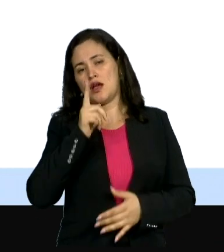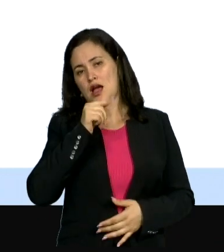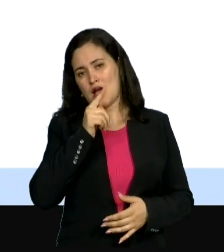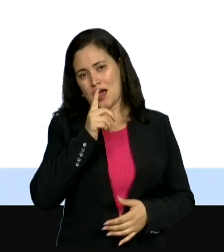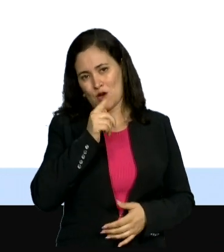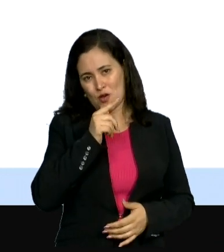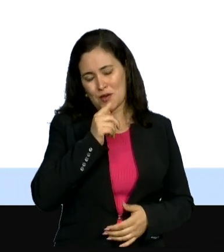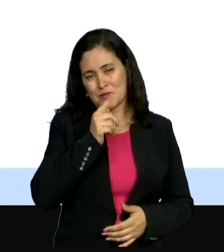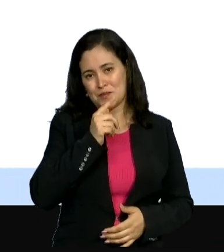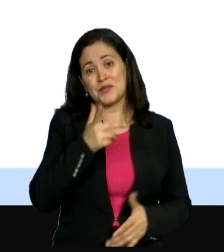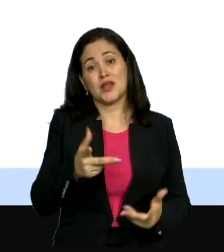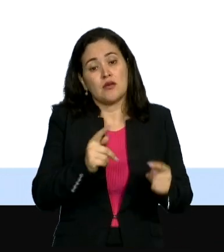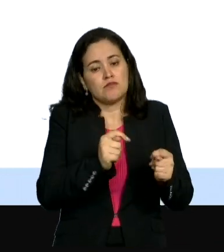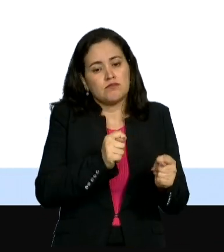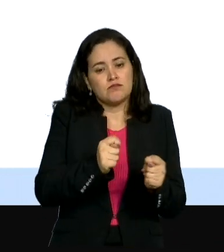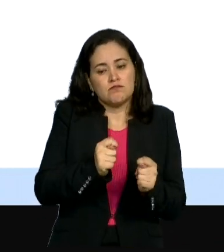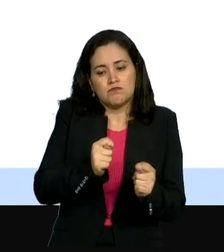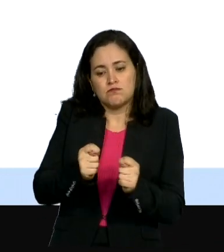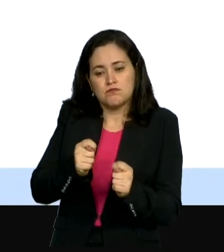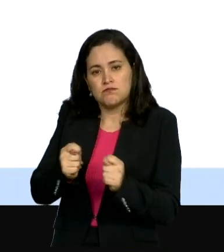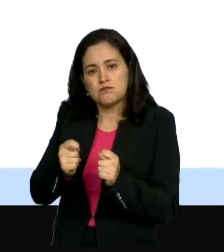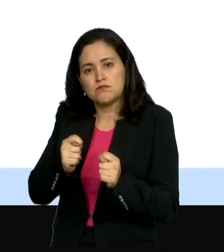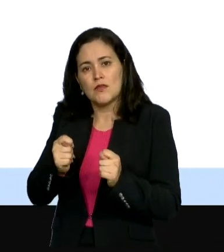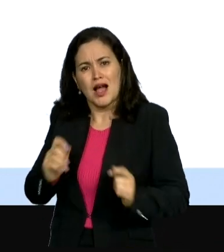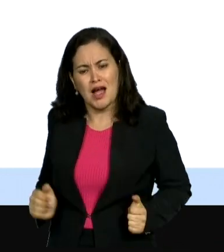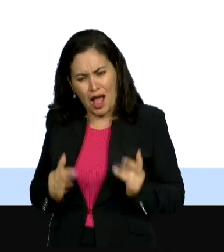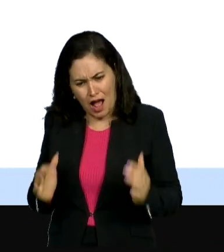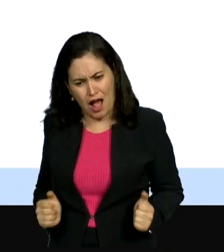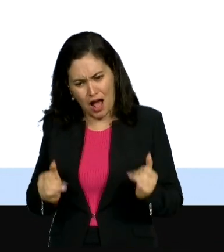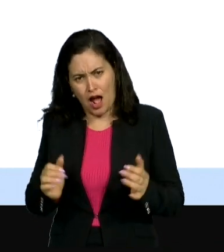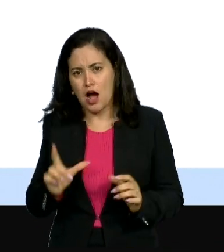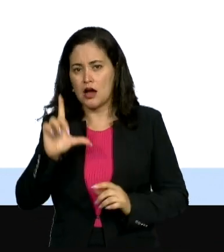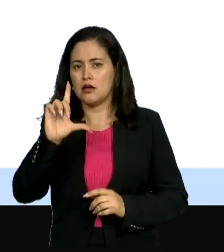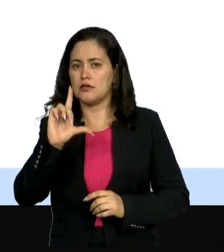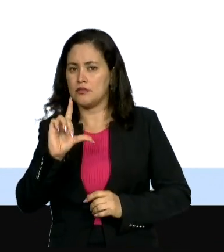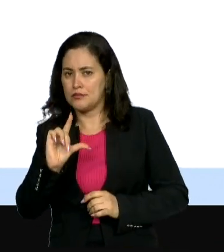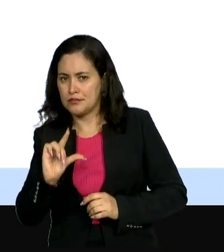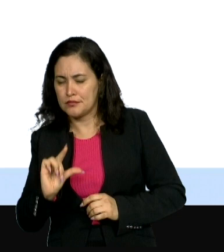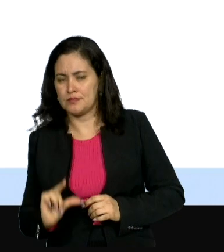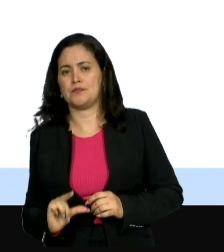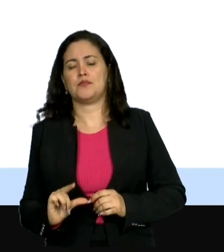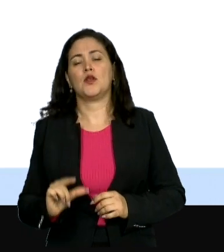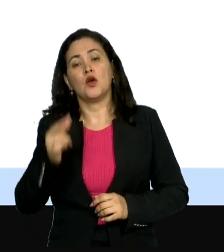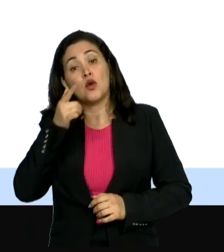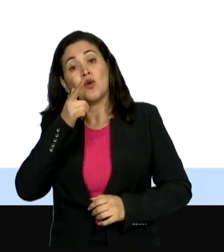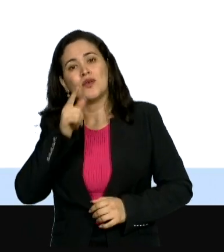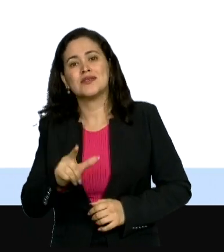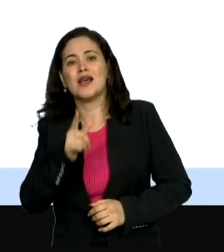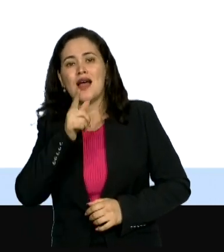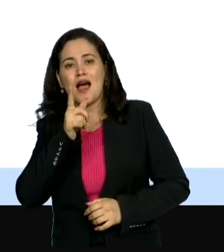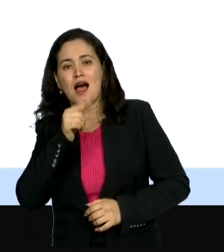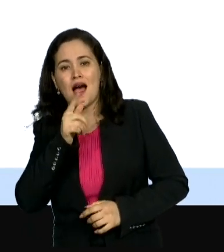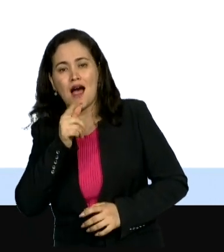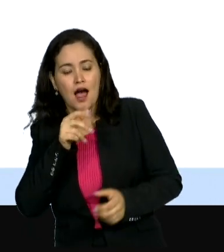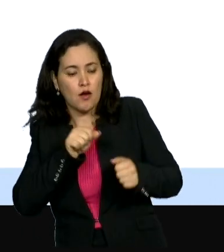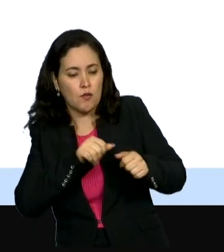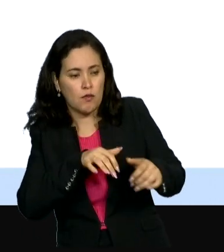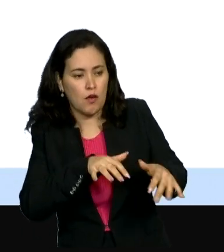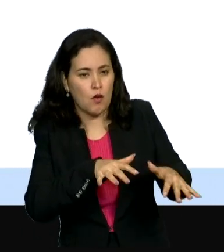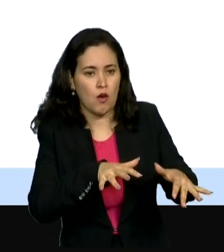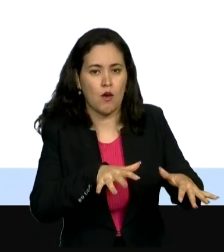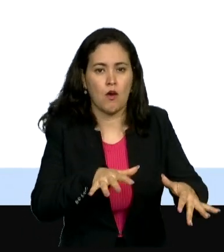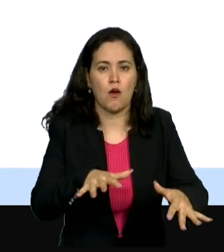desperdício, naturalmente nós vamos aumentar a nossa capacidade de atender as residências, de atender as famílias. E esse